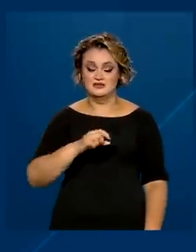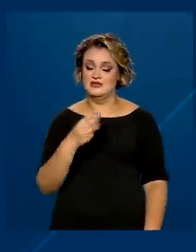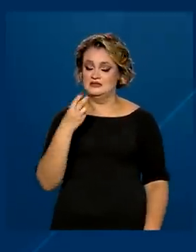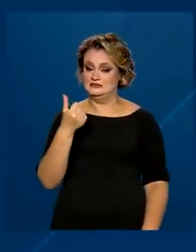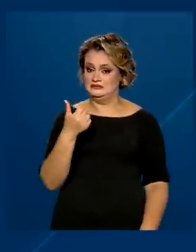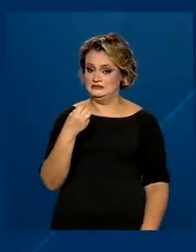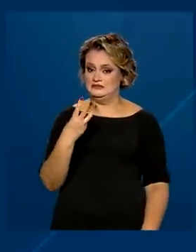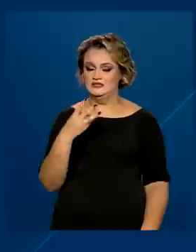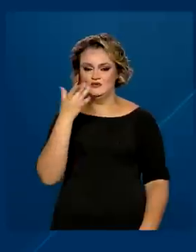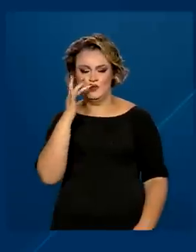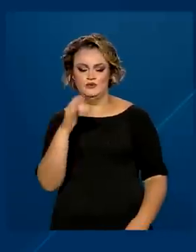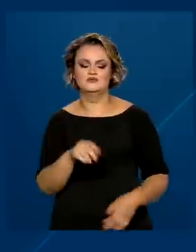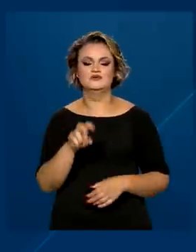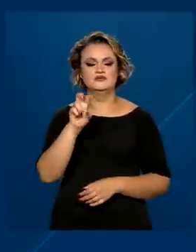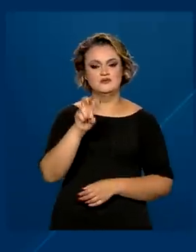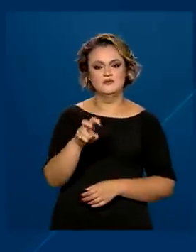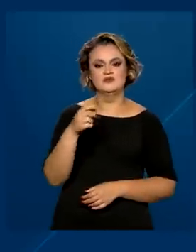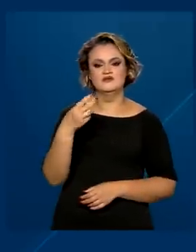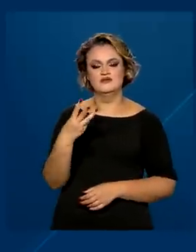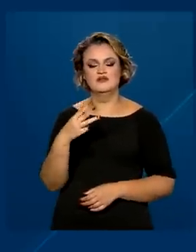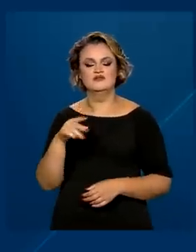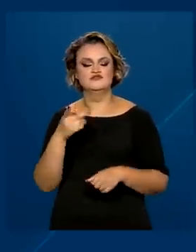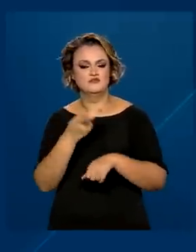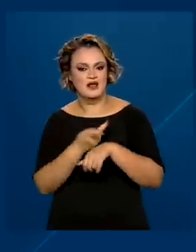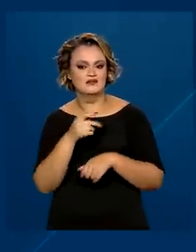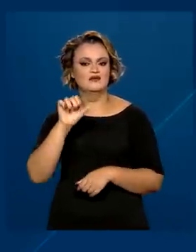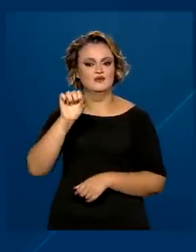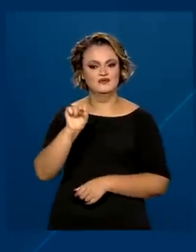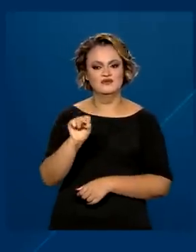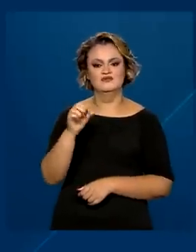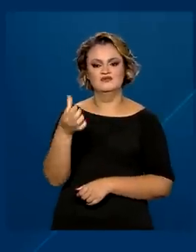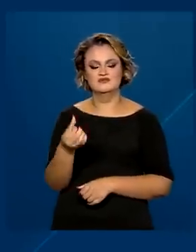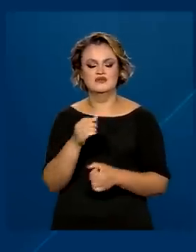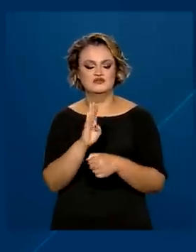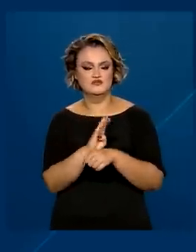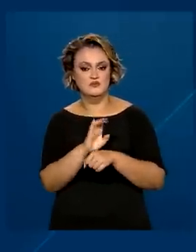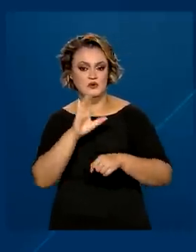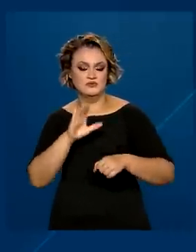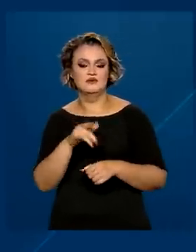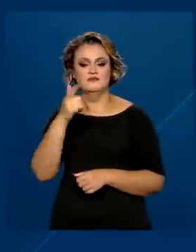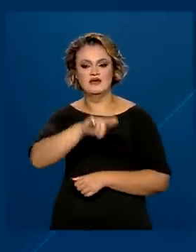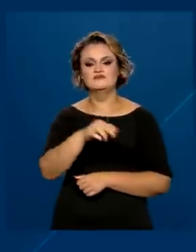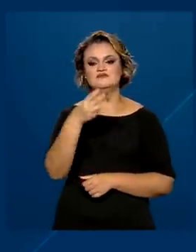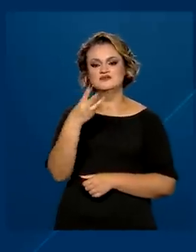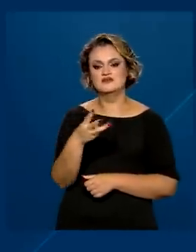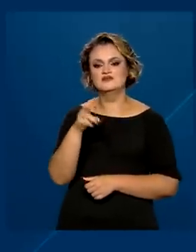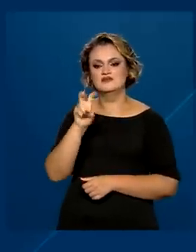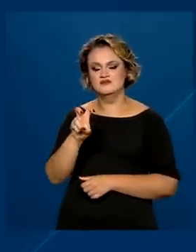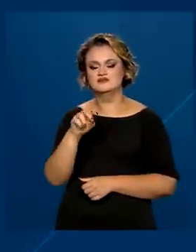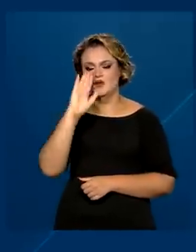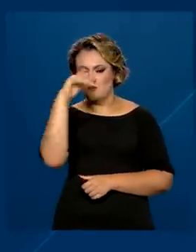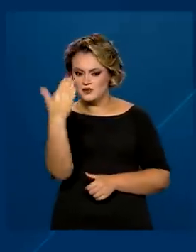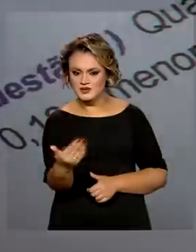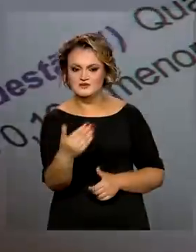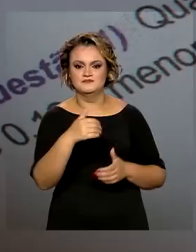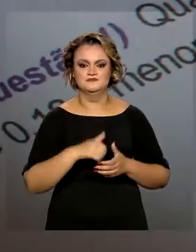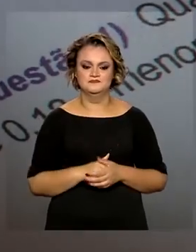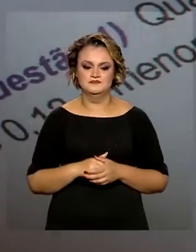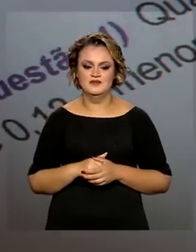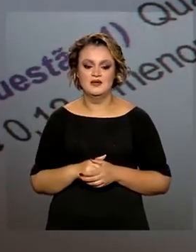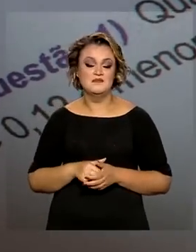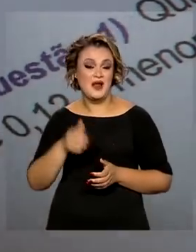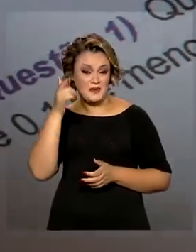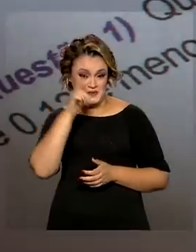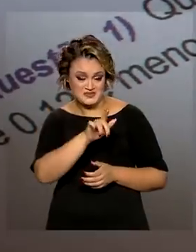13 de ouro, 53 de prata e 86 de bronze, além de 35 menções honrosas. Para